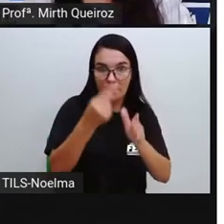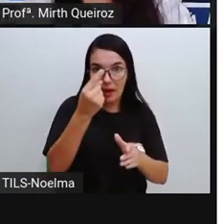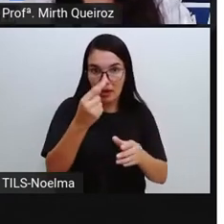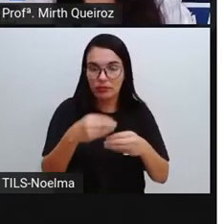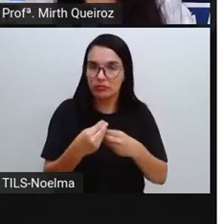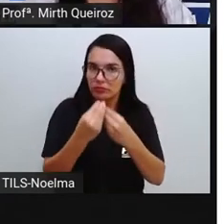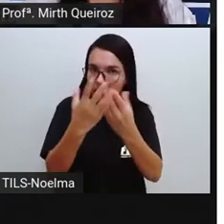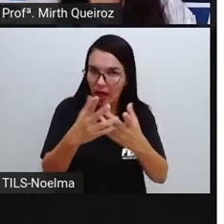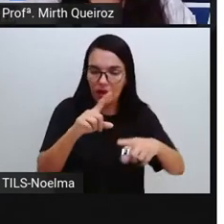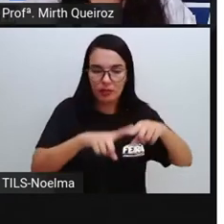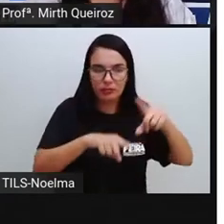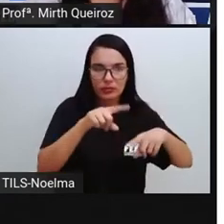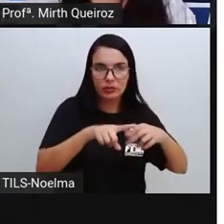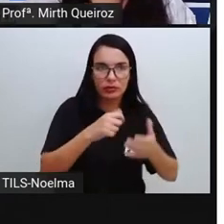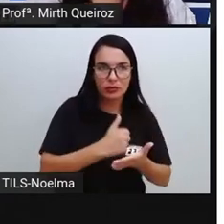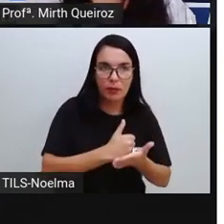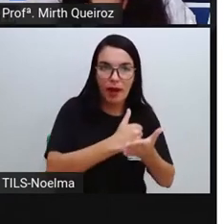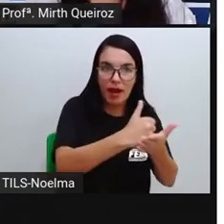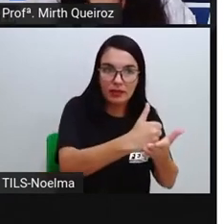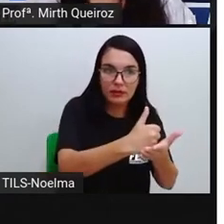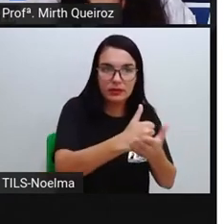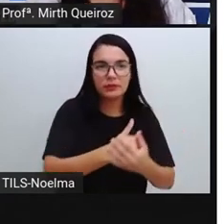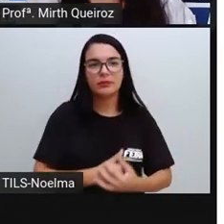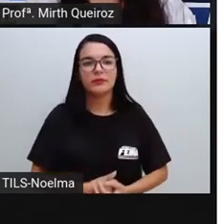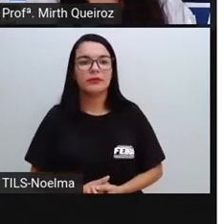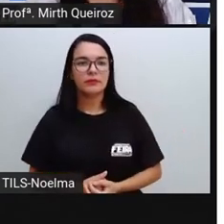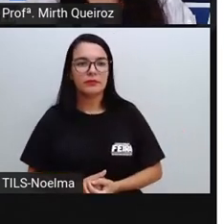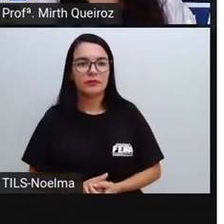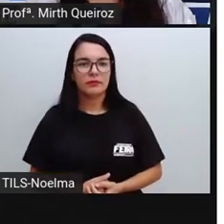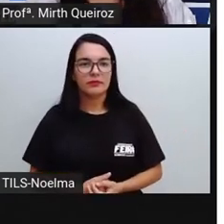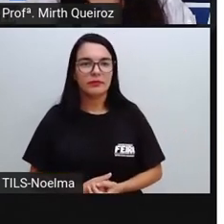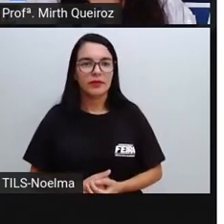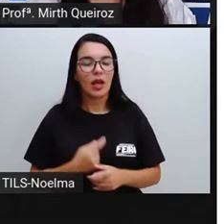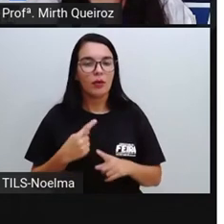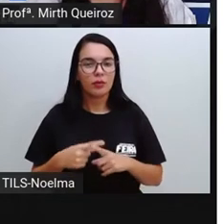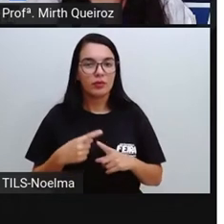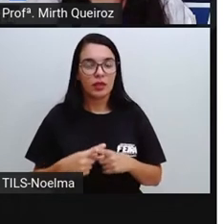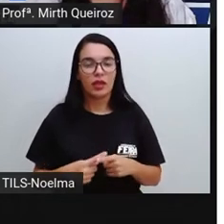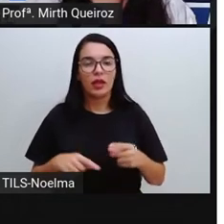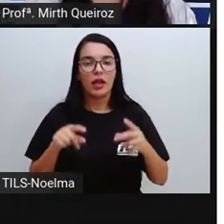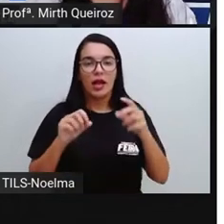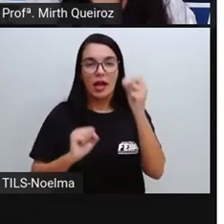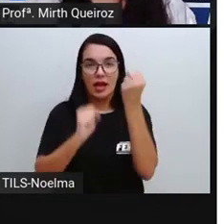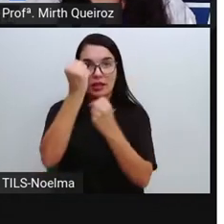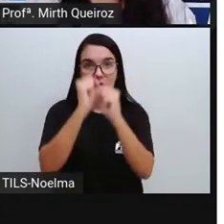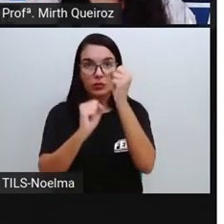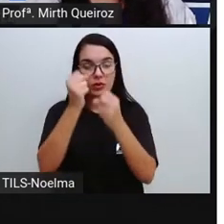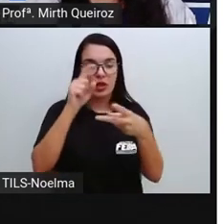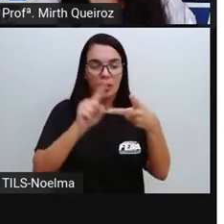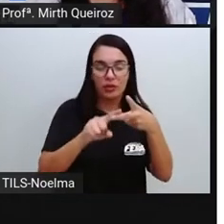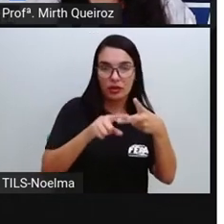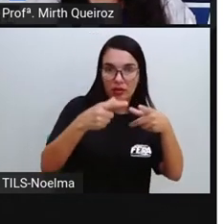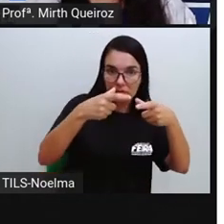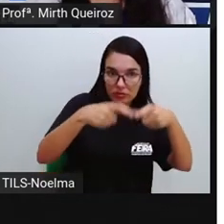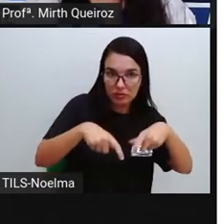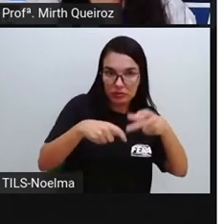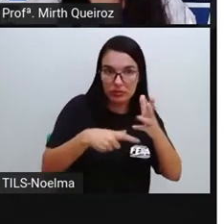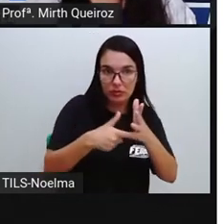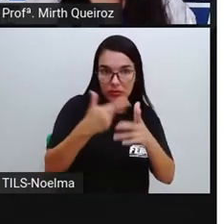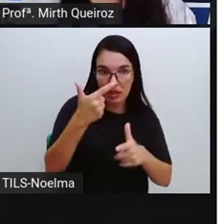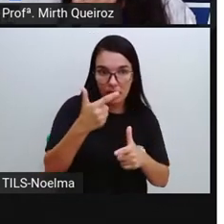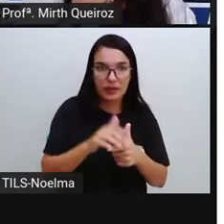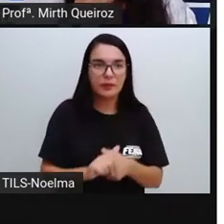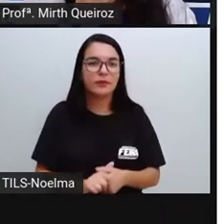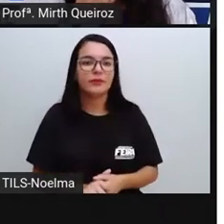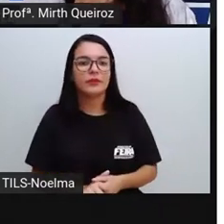acaba fornecendo para a indústria essa matéria-prima, indústria que está aí no setor secundário, no processamento de produtos, porque